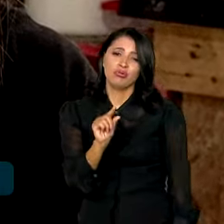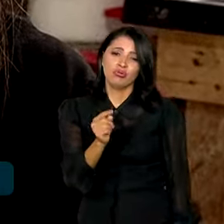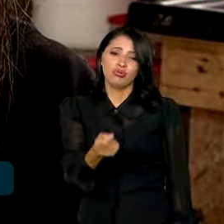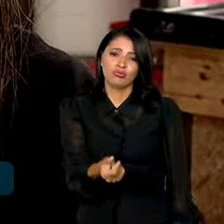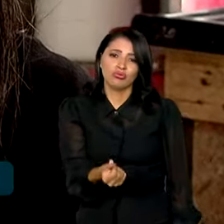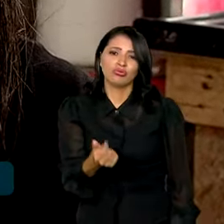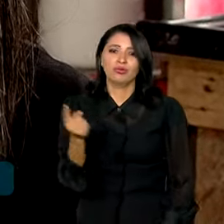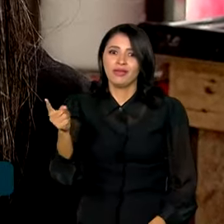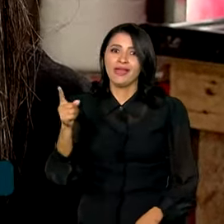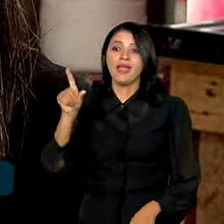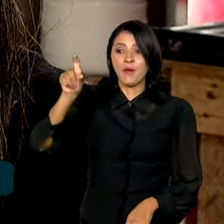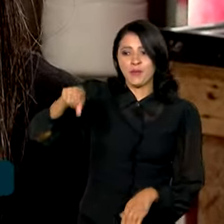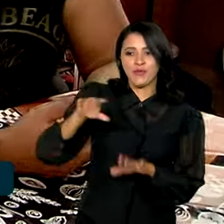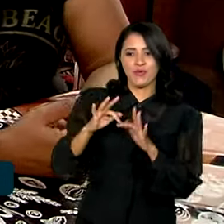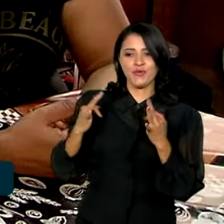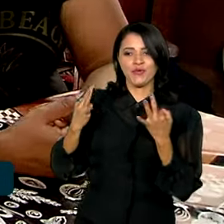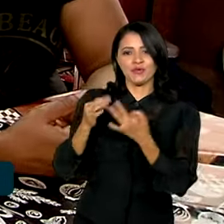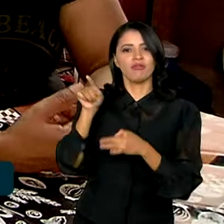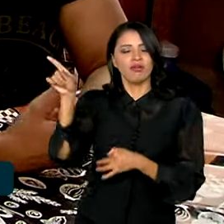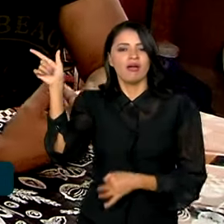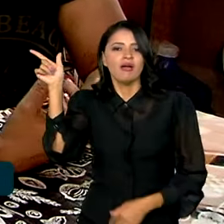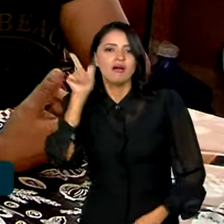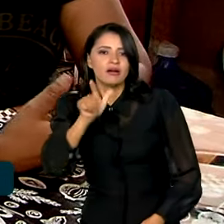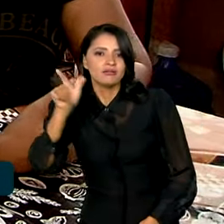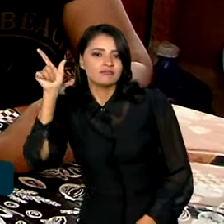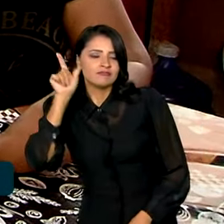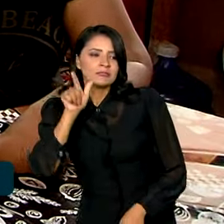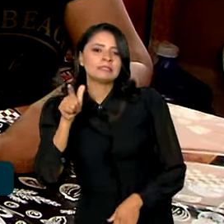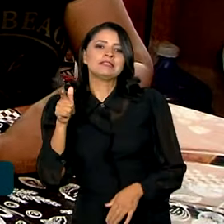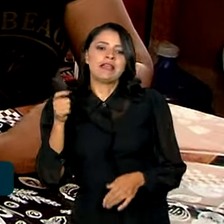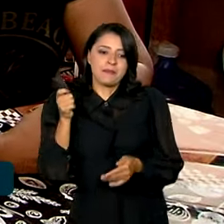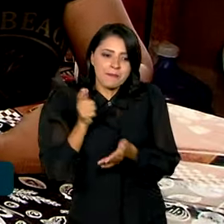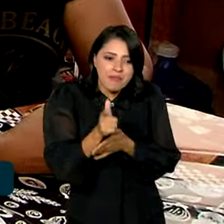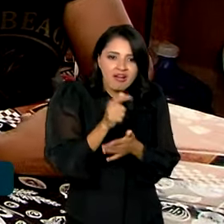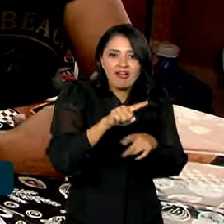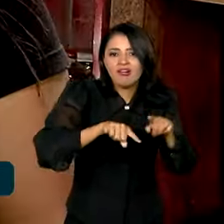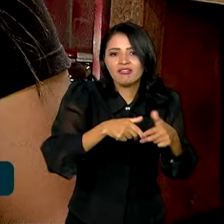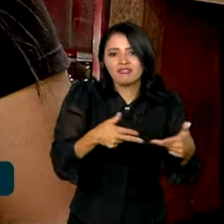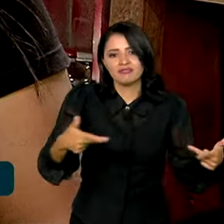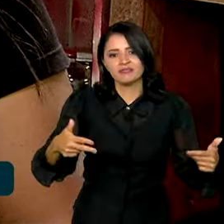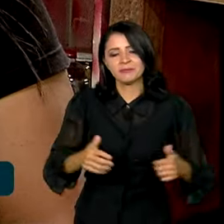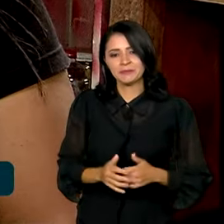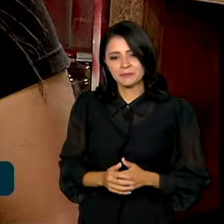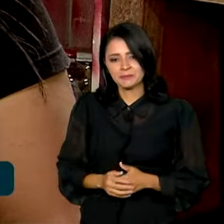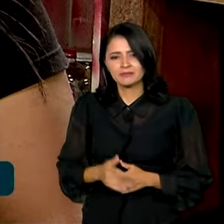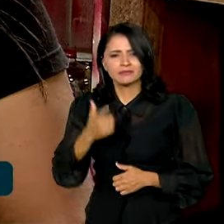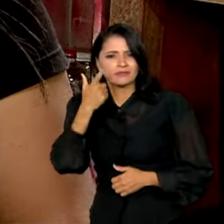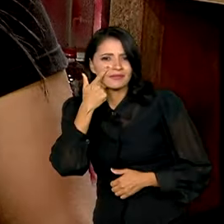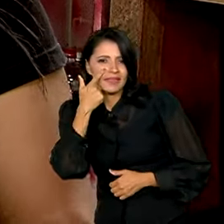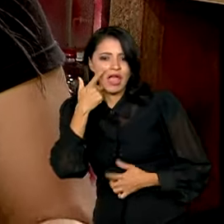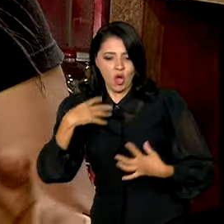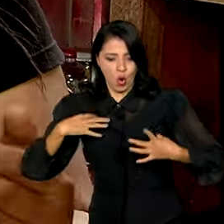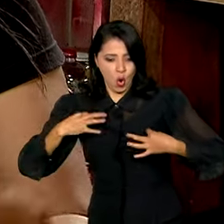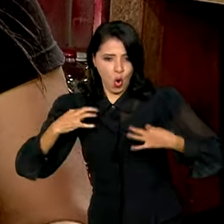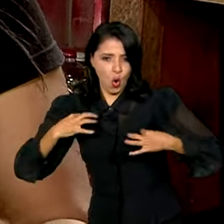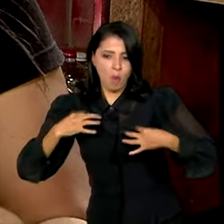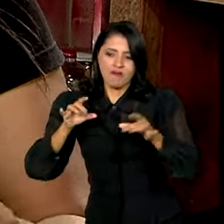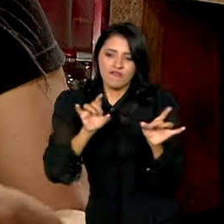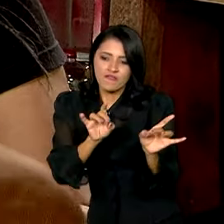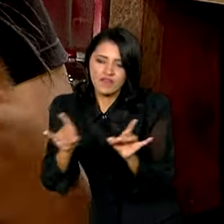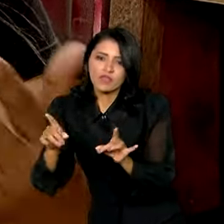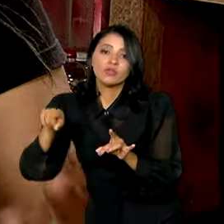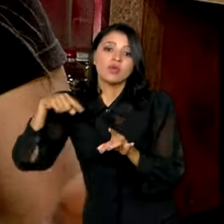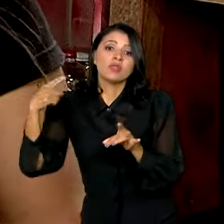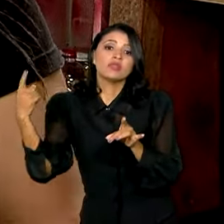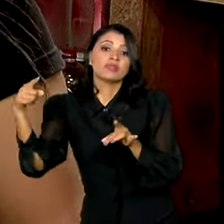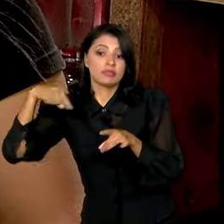E é com o Bolsa Família que ela consegue dar conta do recado. Eu vendo as minhas roupas, eu volto para a minha